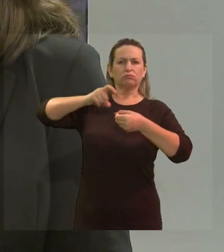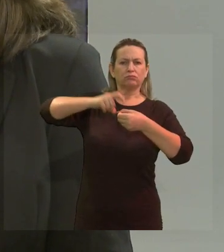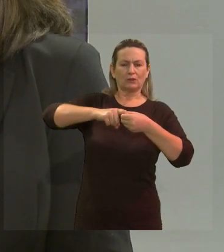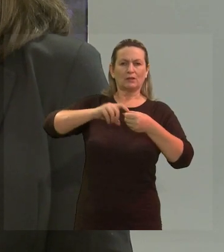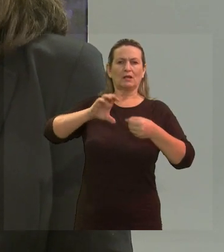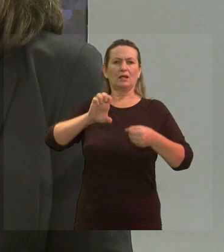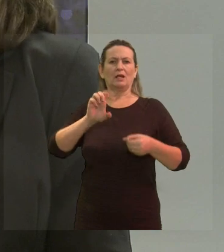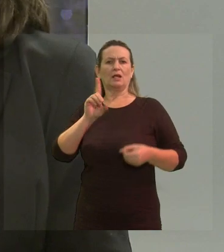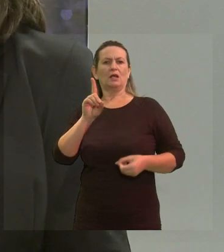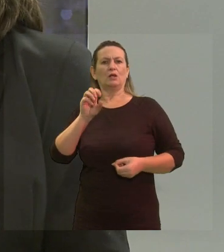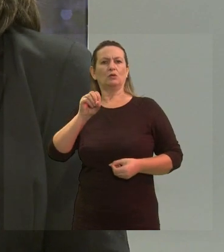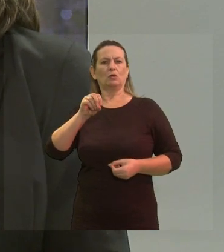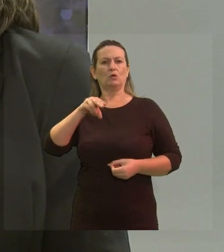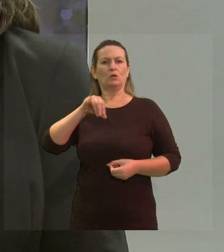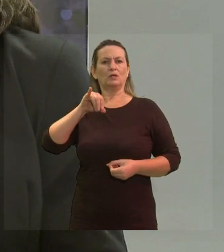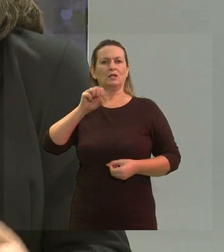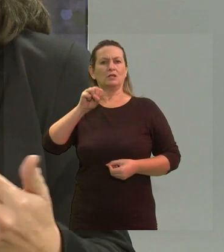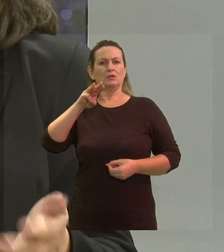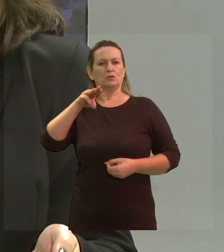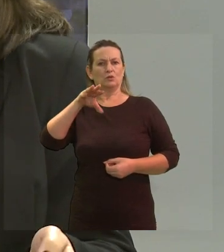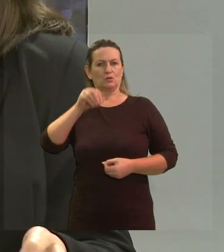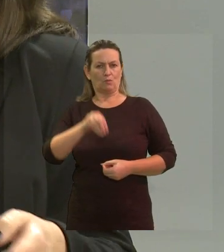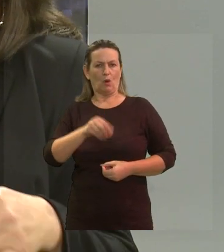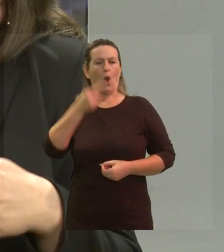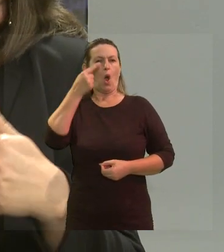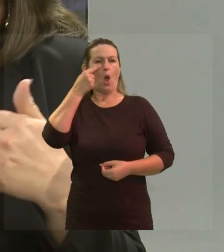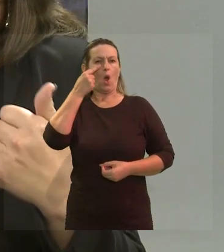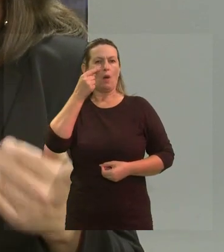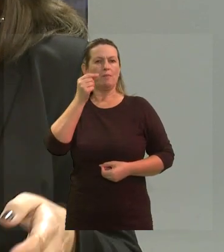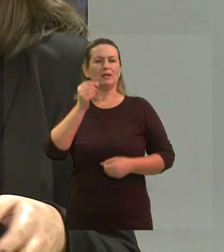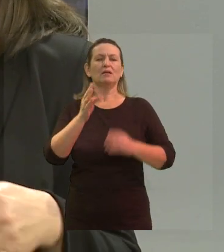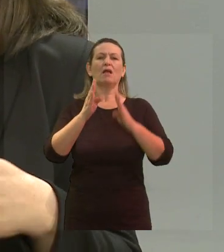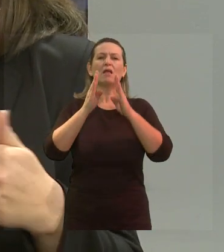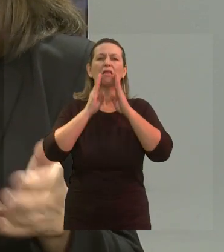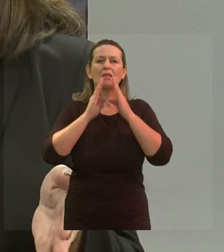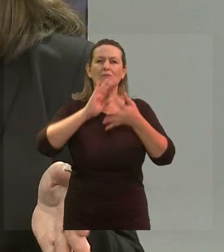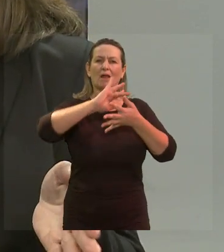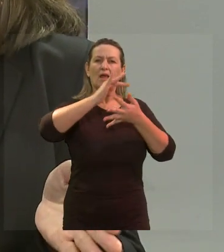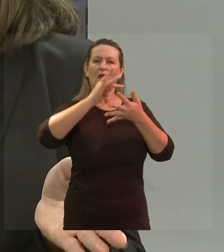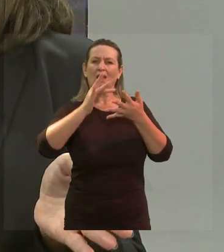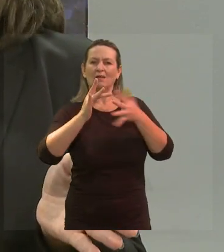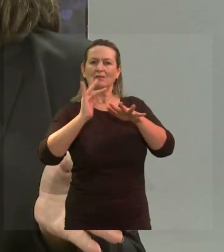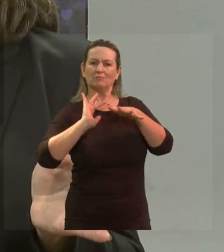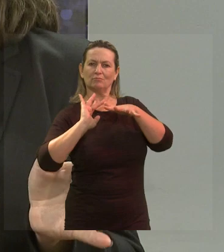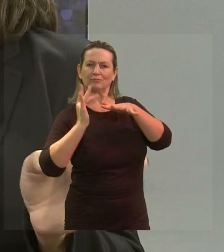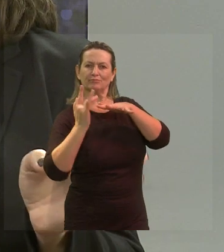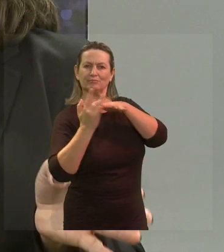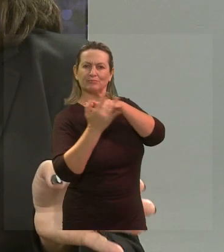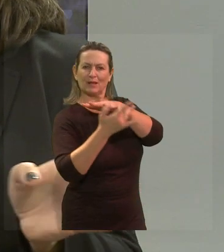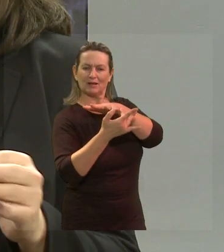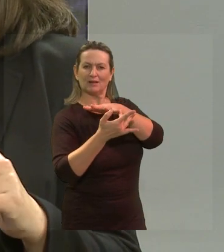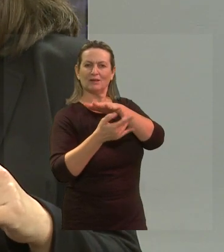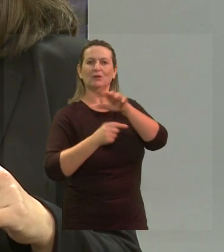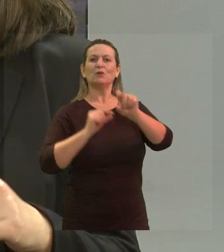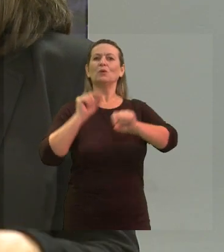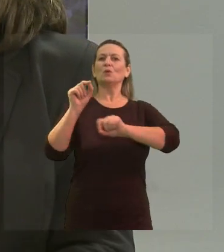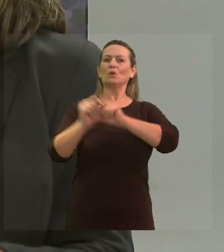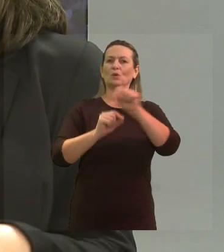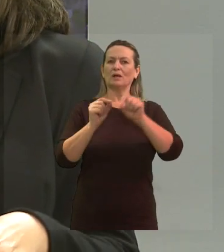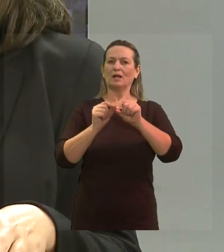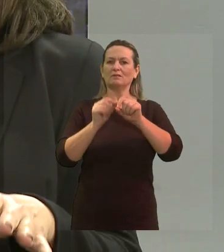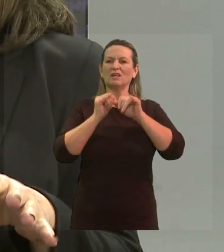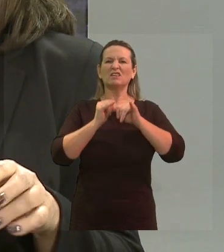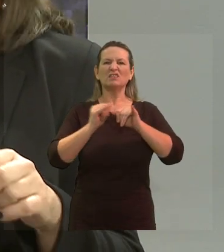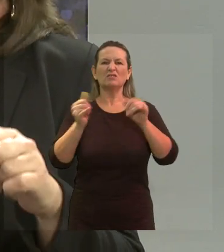estado de perfeição, se a for pensar, até, para a questão das redes sociais, as redes sociais, as divulgam, as pessoas divulgam um perfil, um